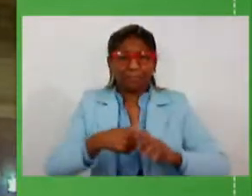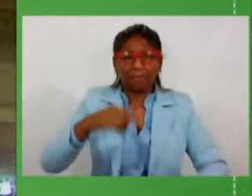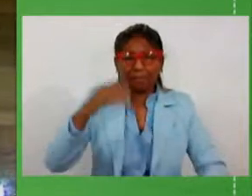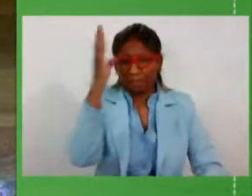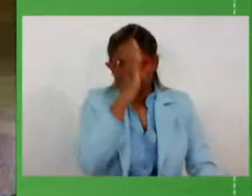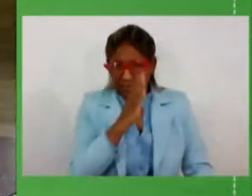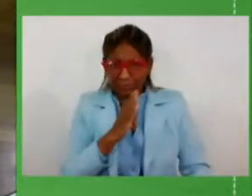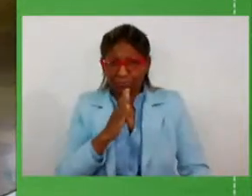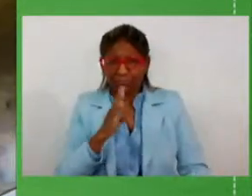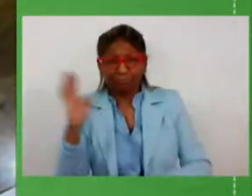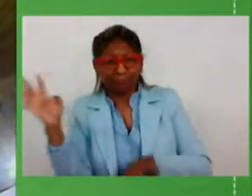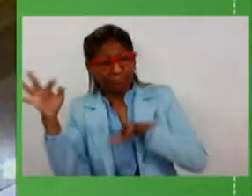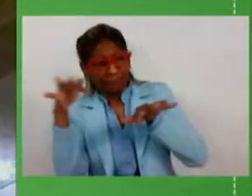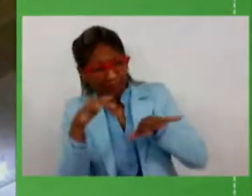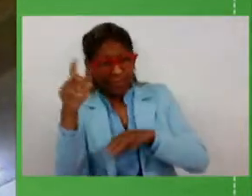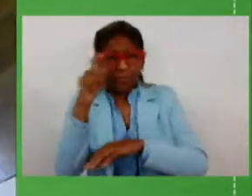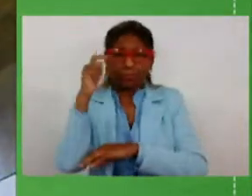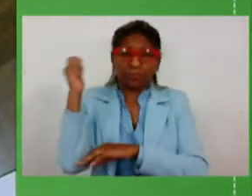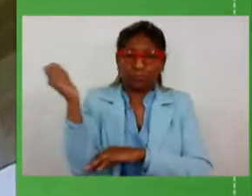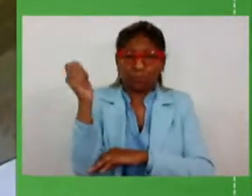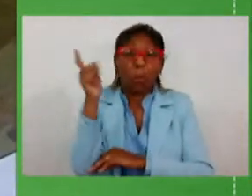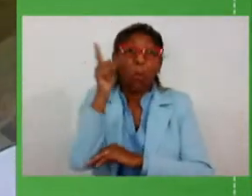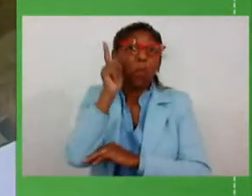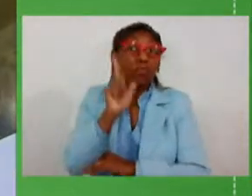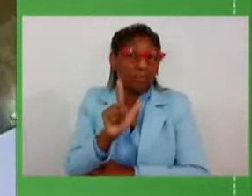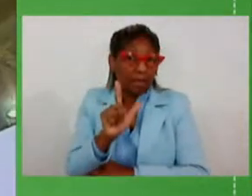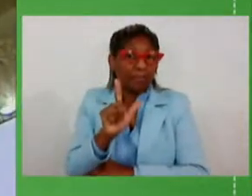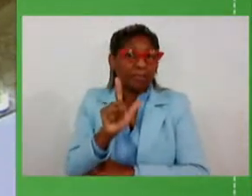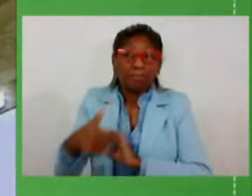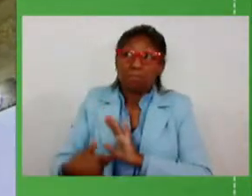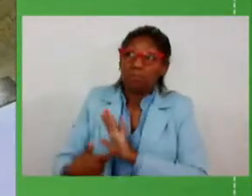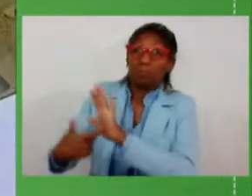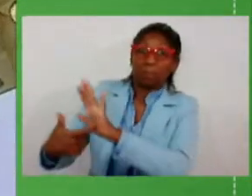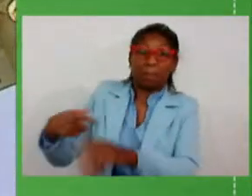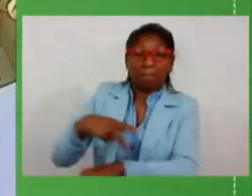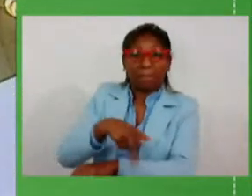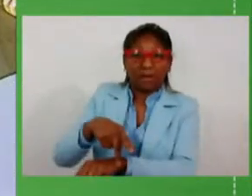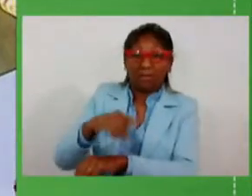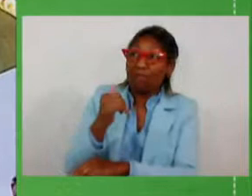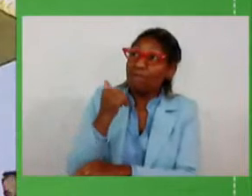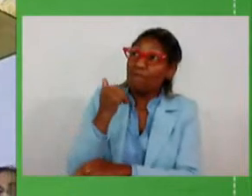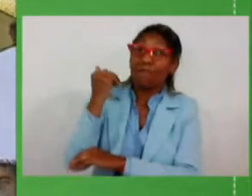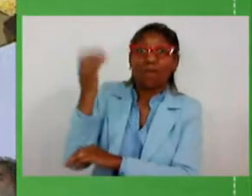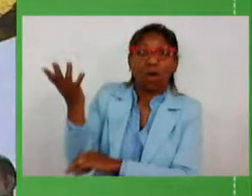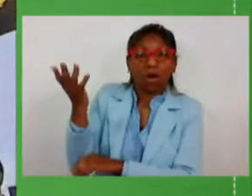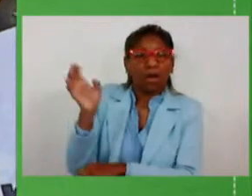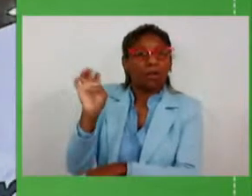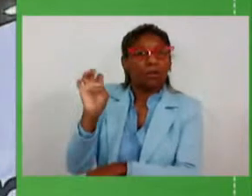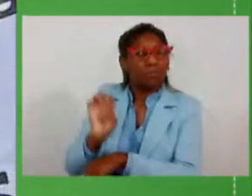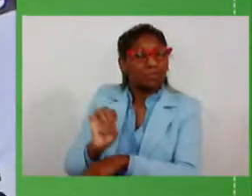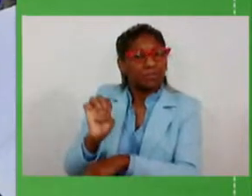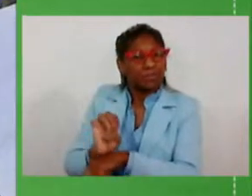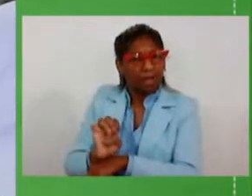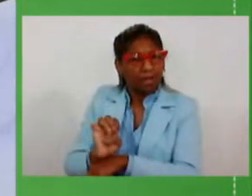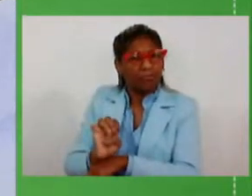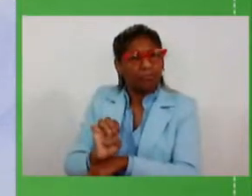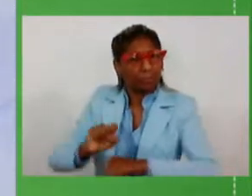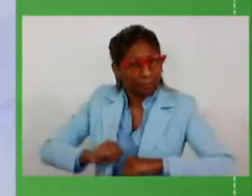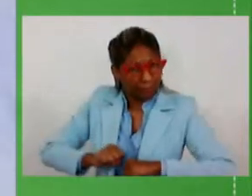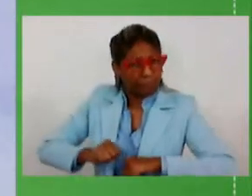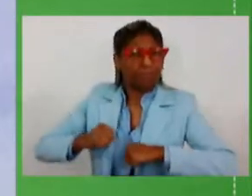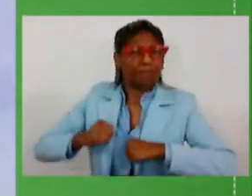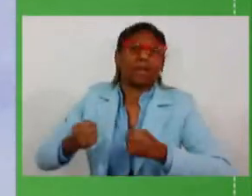Grande do Sul já tem conseguido se apresentar para o país como um Estado que enfrenta os seus